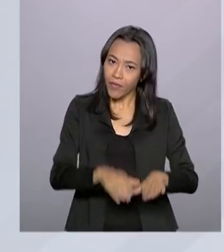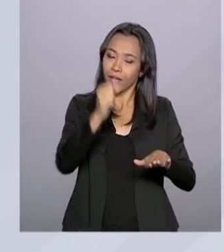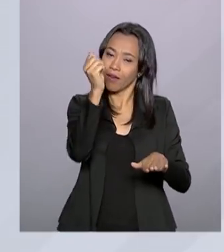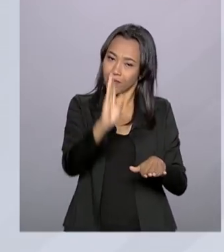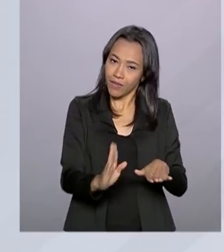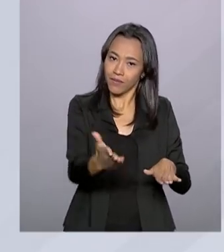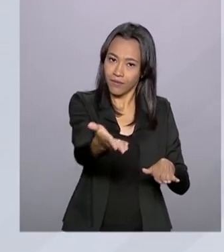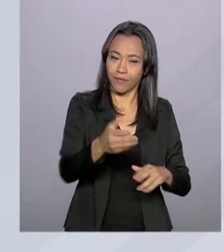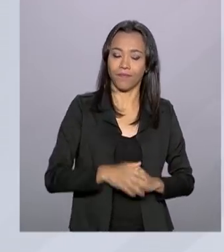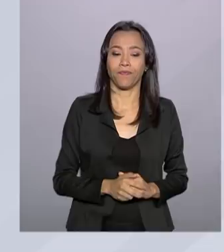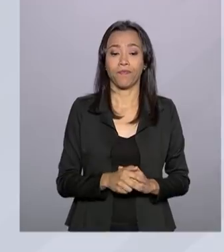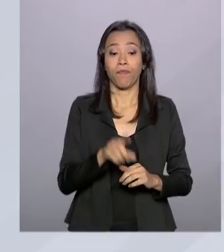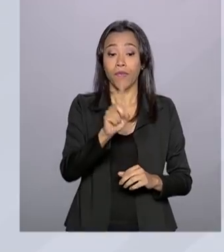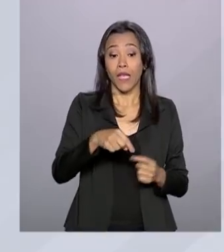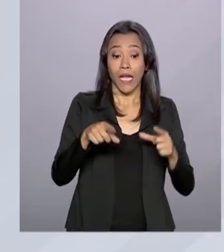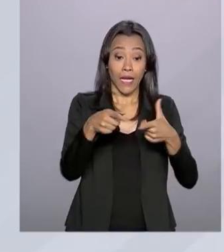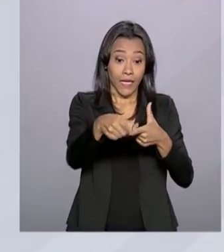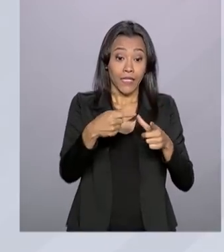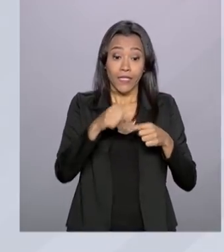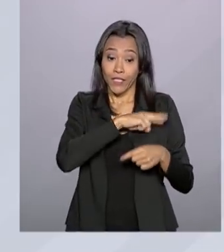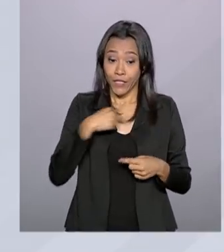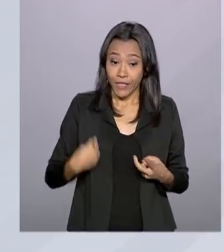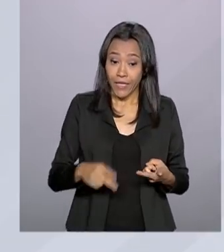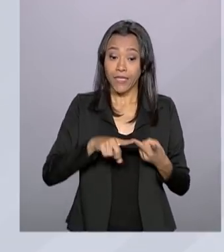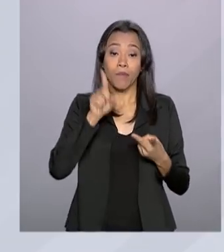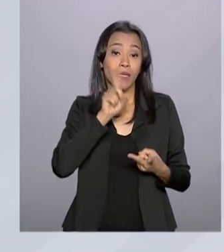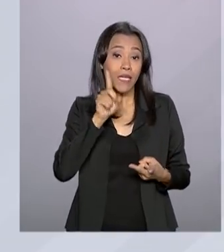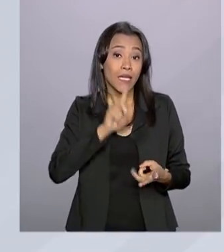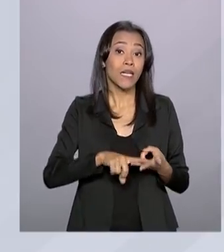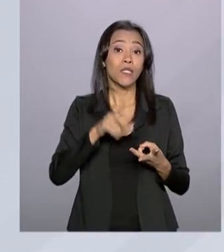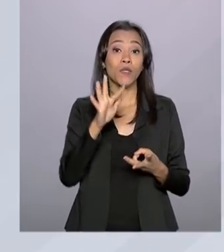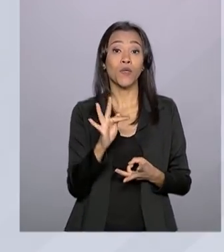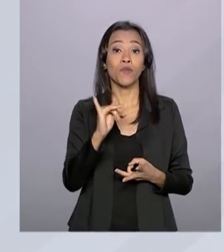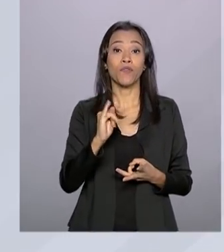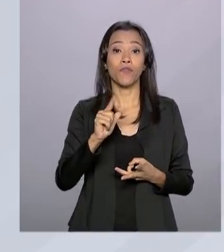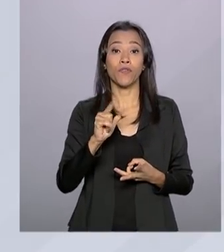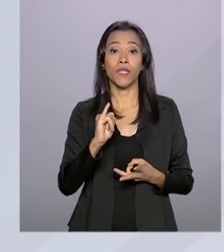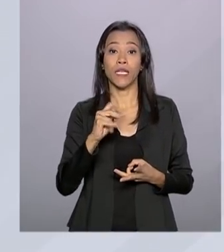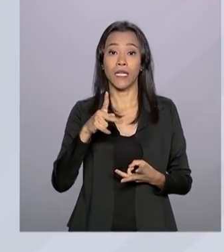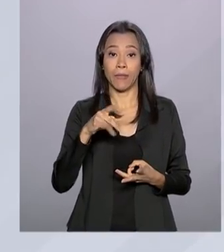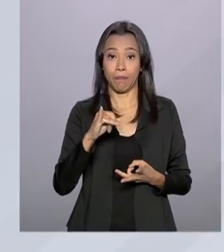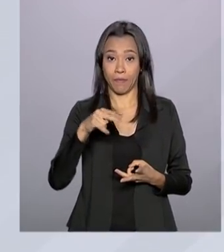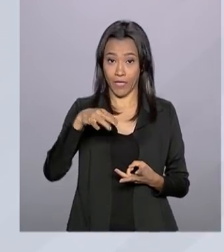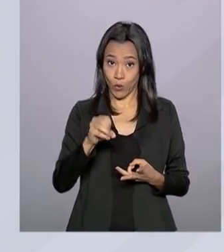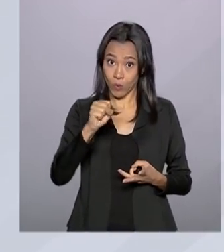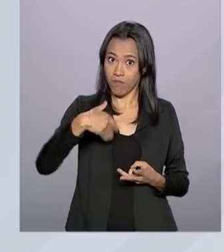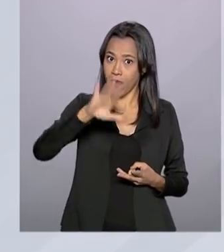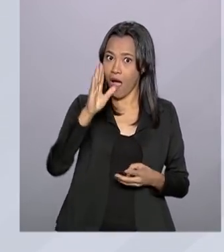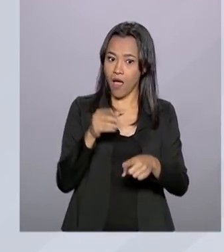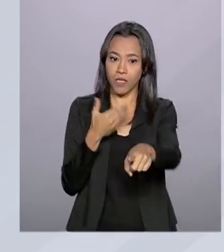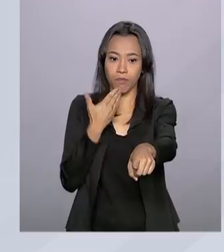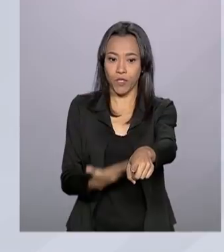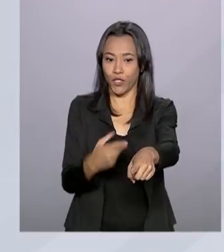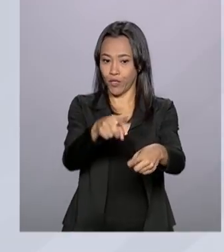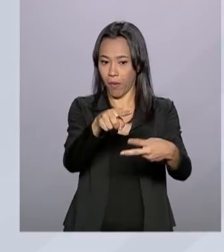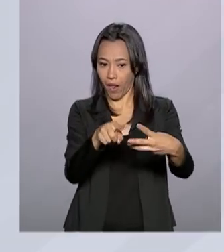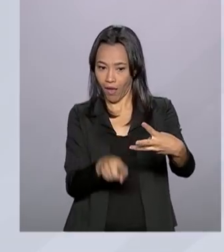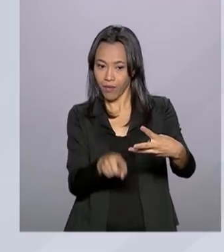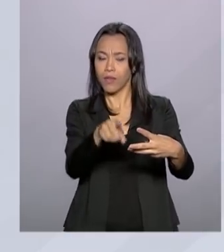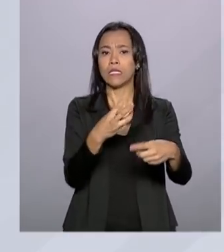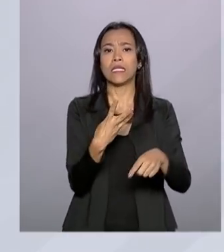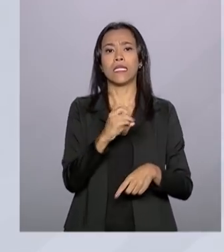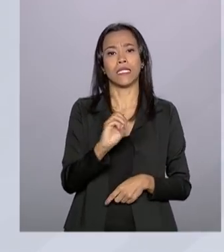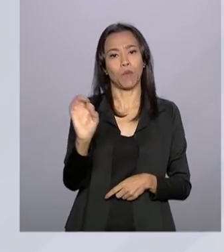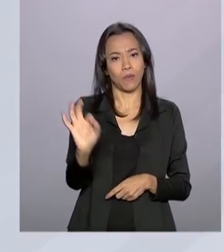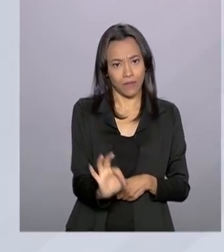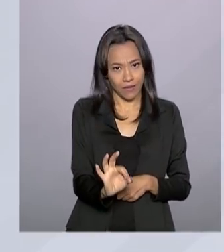governo brasileiro. Chineses, americanos e filipinos foram as nacionalidades que mais se destacaram, com cerca de